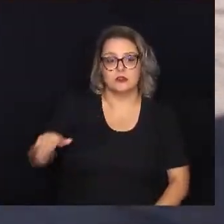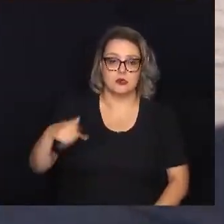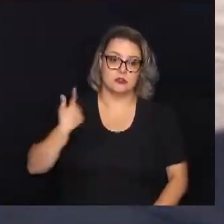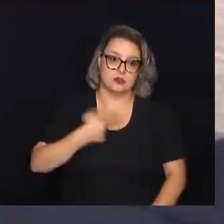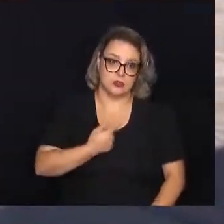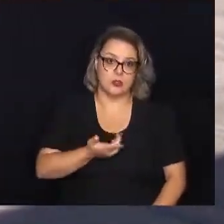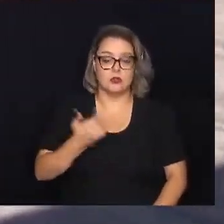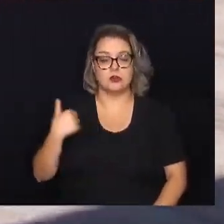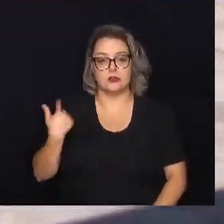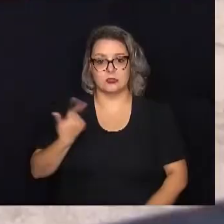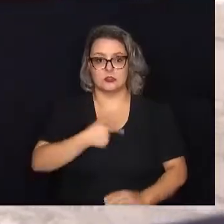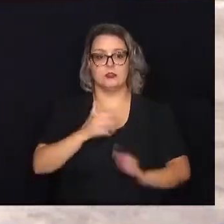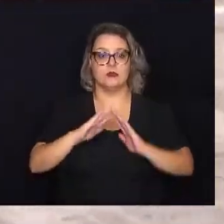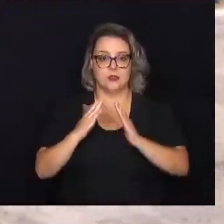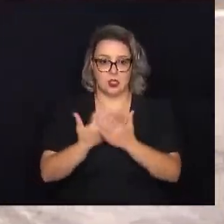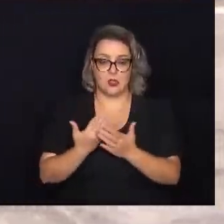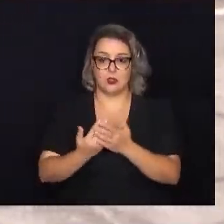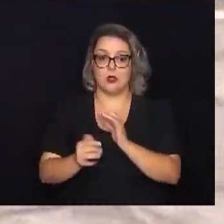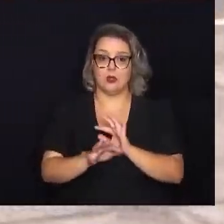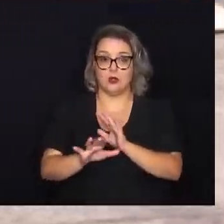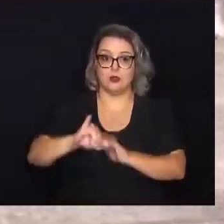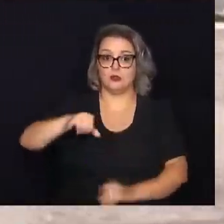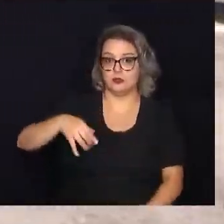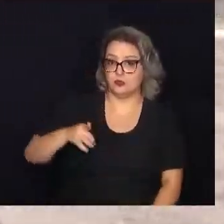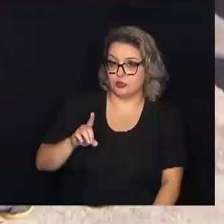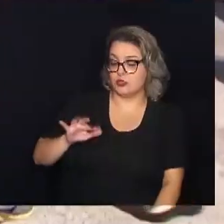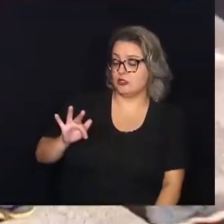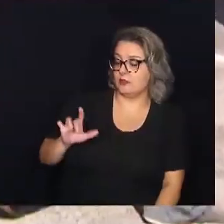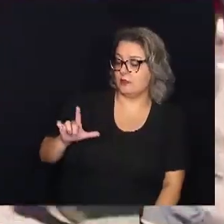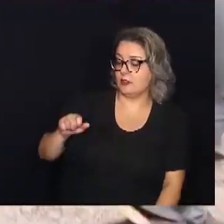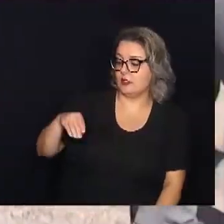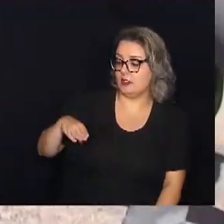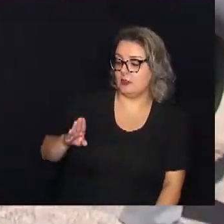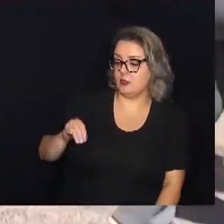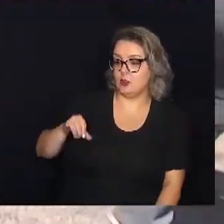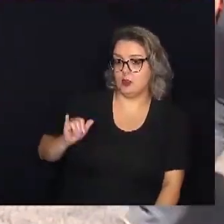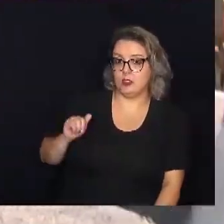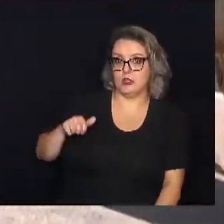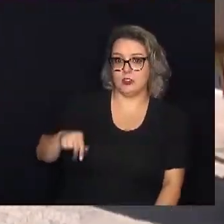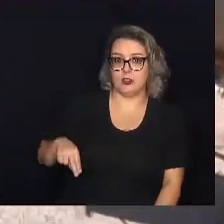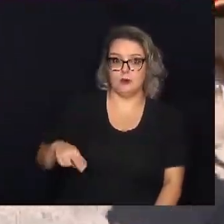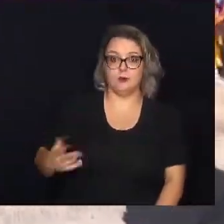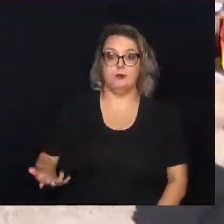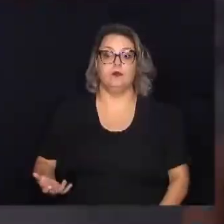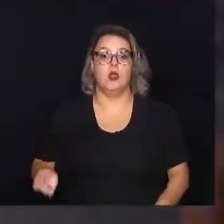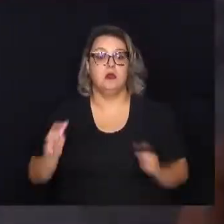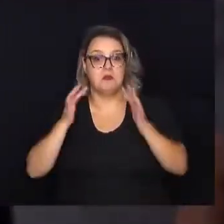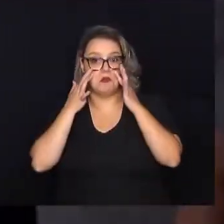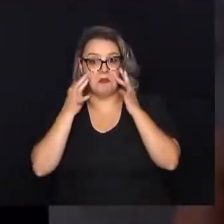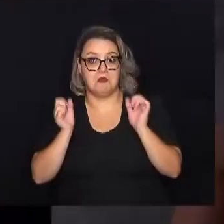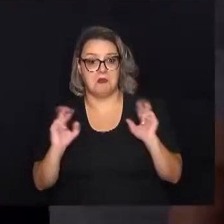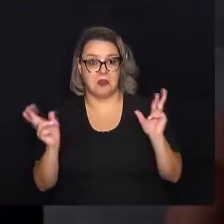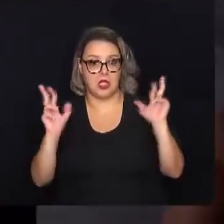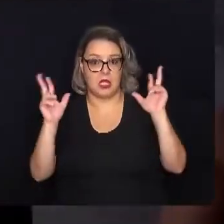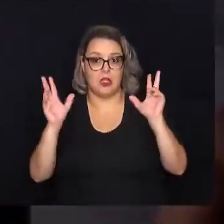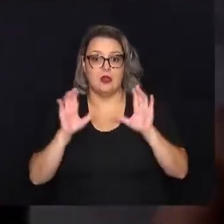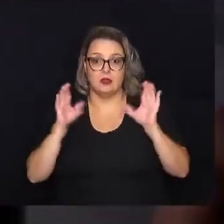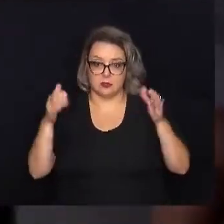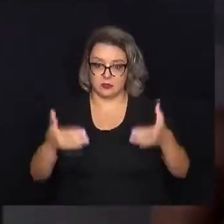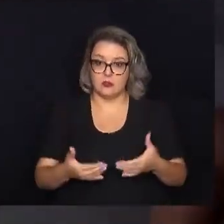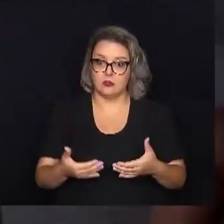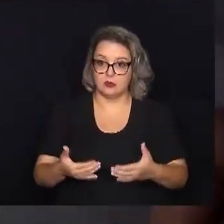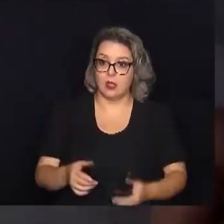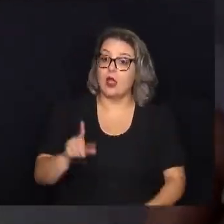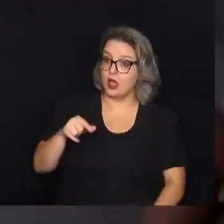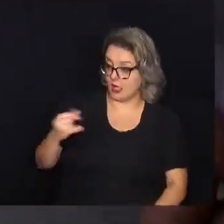caminhada aconteceu nas ruas do Jardim Flamboyant e chamou a atenção da comunidade. É importante porque eles ficam